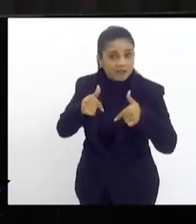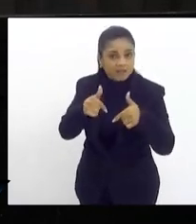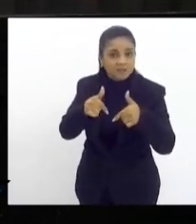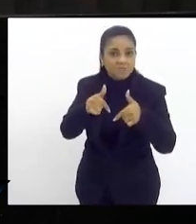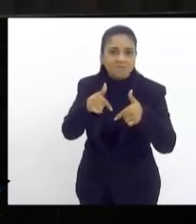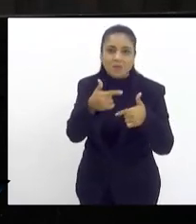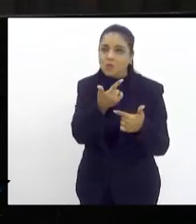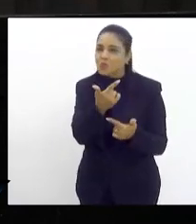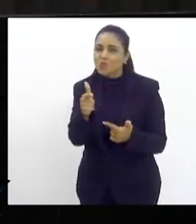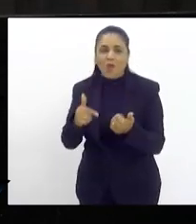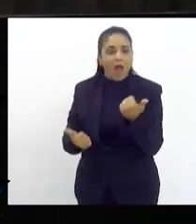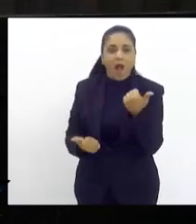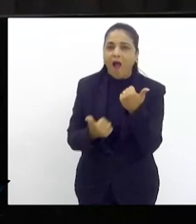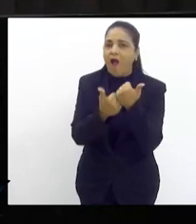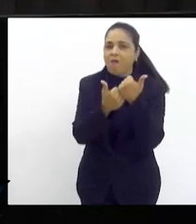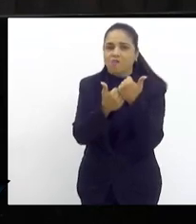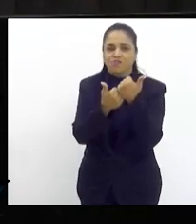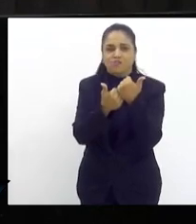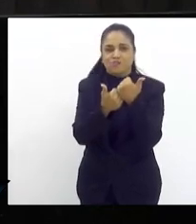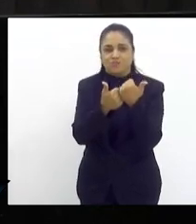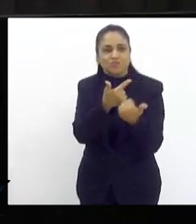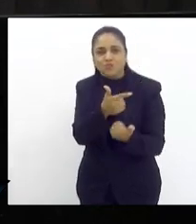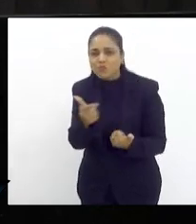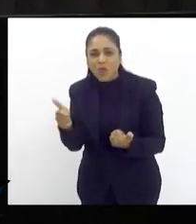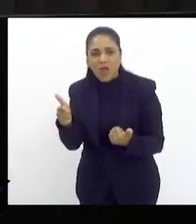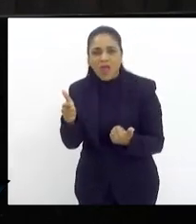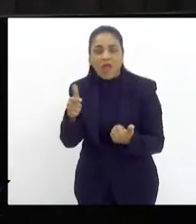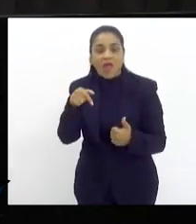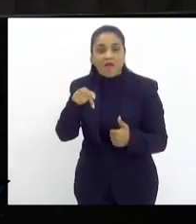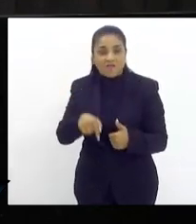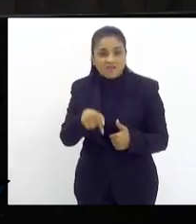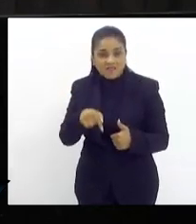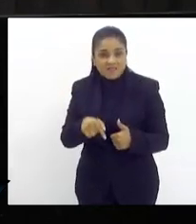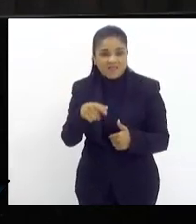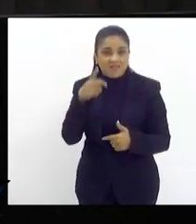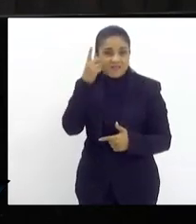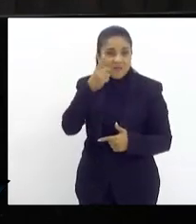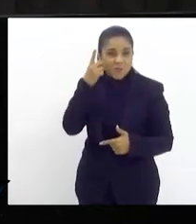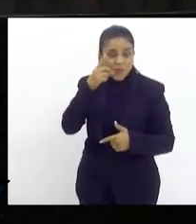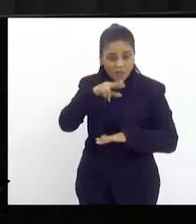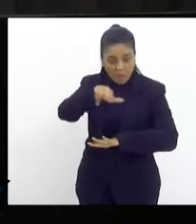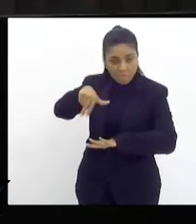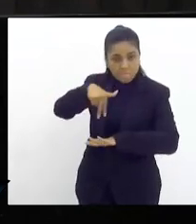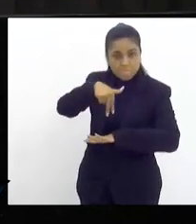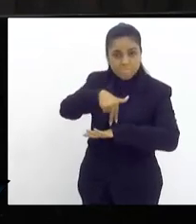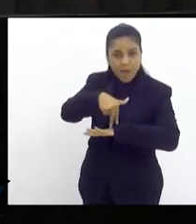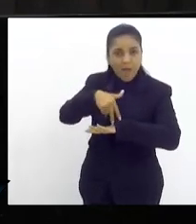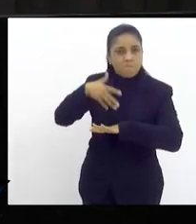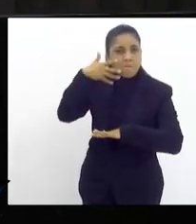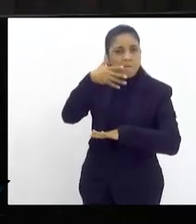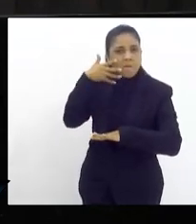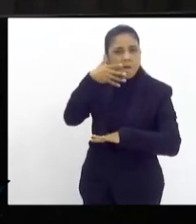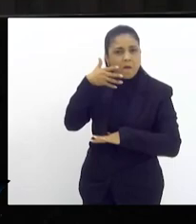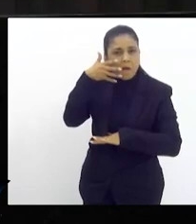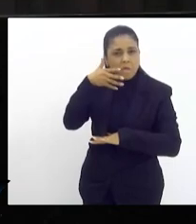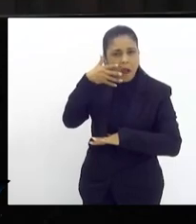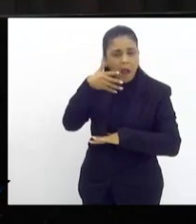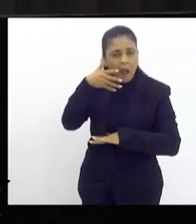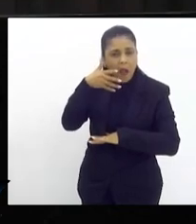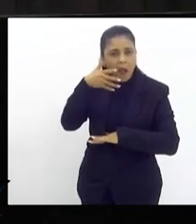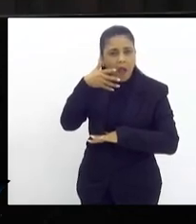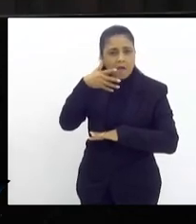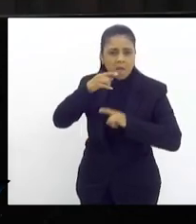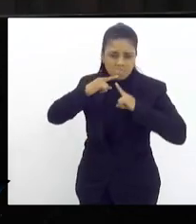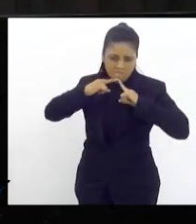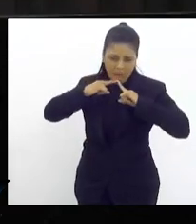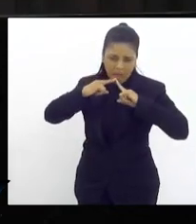apoio muitas das vezes muitas das vezes deputados pegam aqui a tribuna usam essa tribuna ou pegam aqui a parte para arrebentar